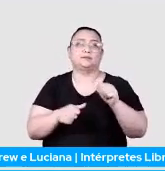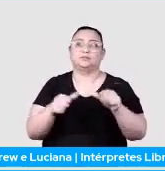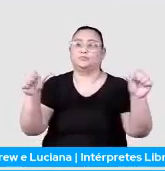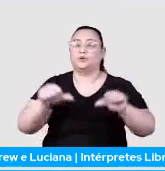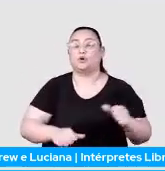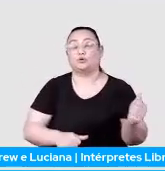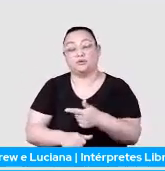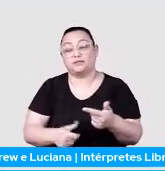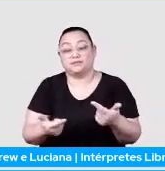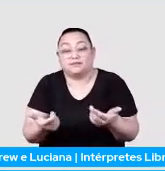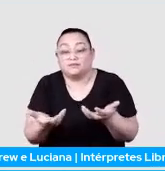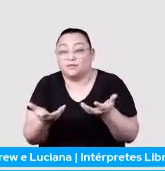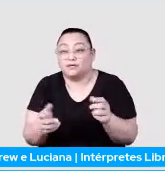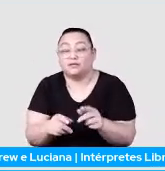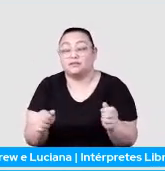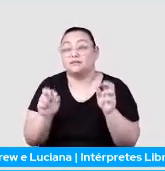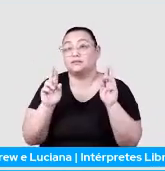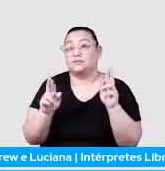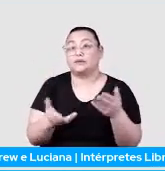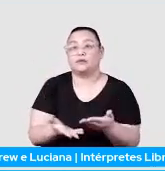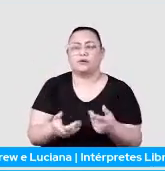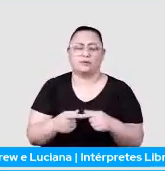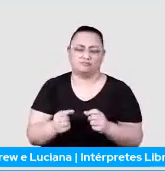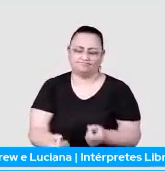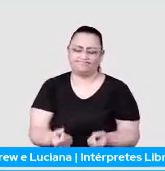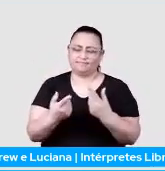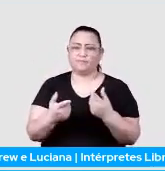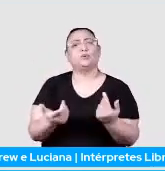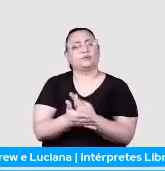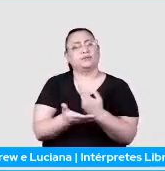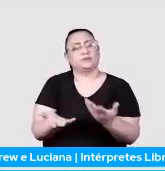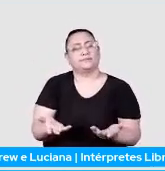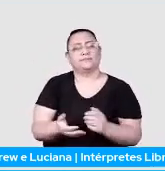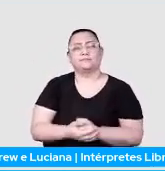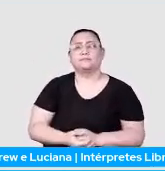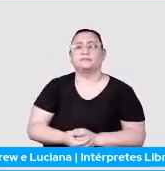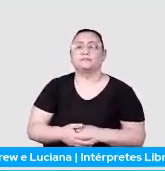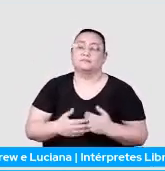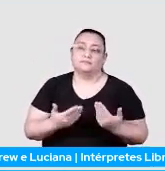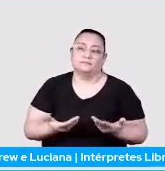E aí, tu vai ver, tipo, alguma coisa errada aconteceu. Enfim.